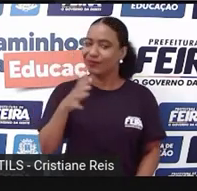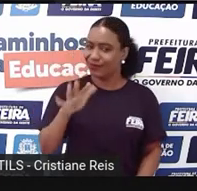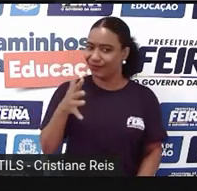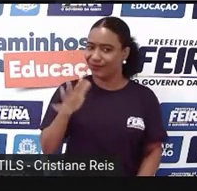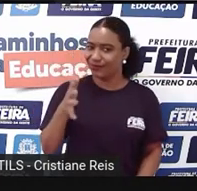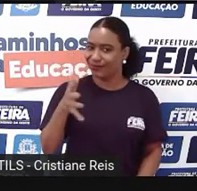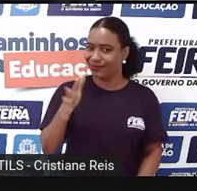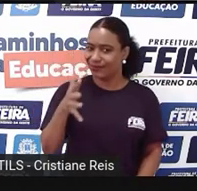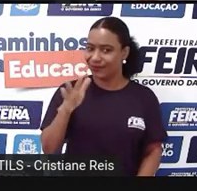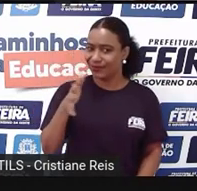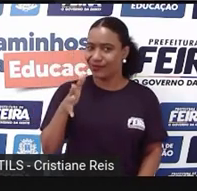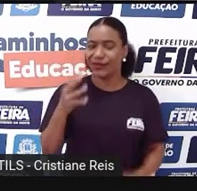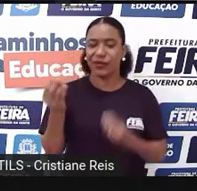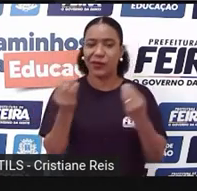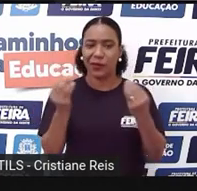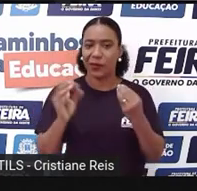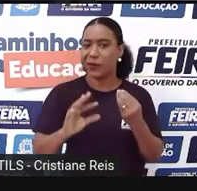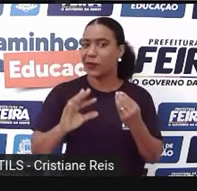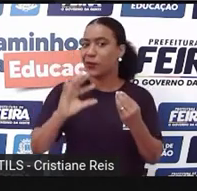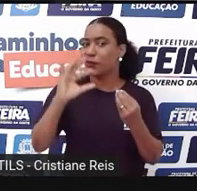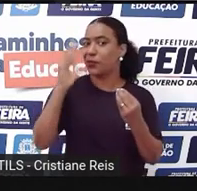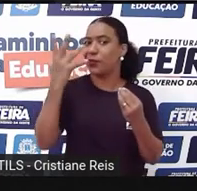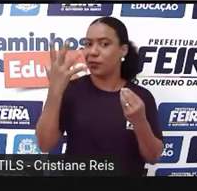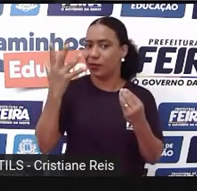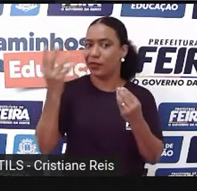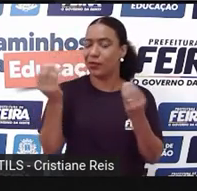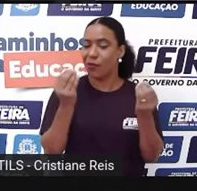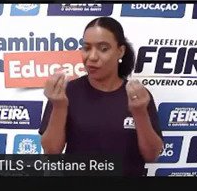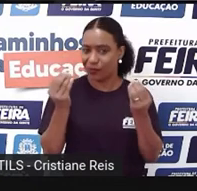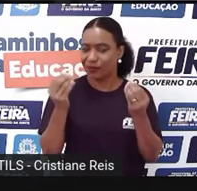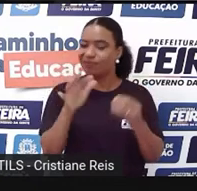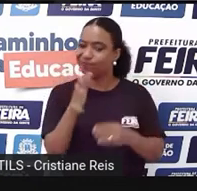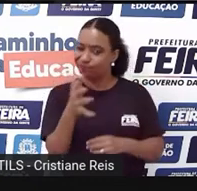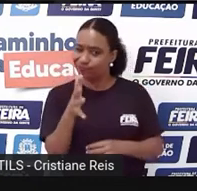em relação ao tempo da história, né? Quando aconteceu.